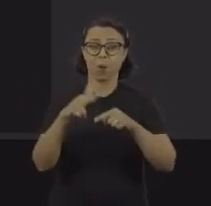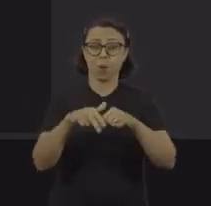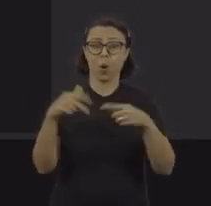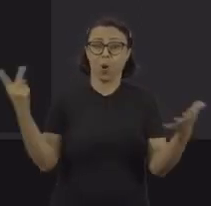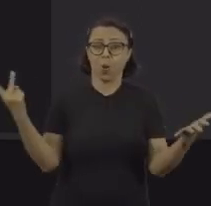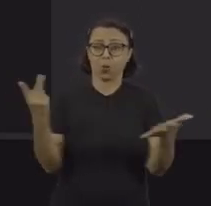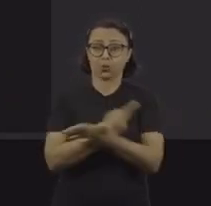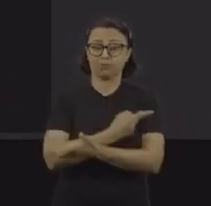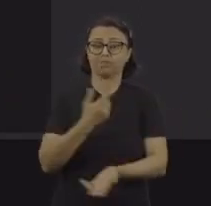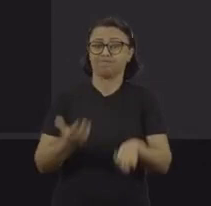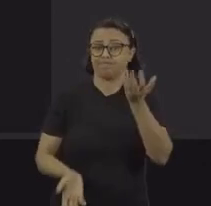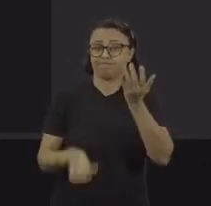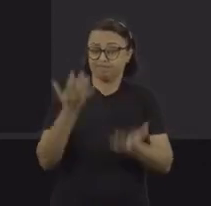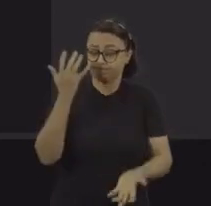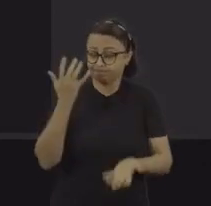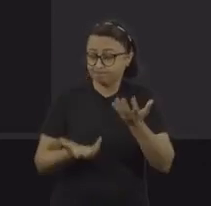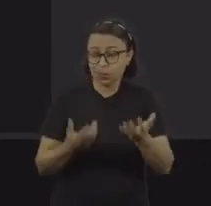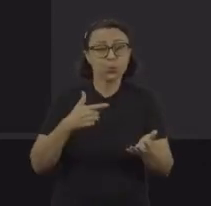morreram queimadas.